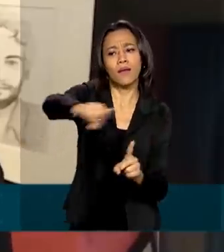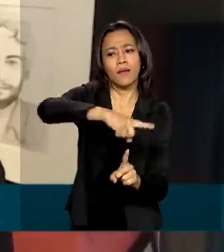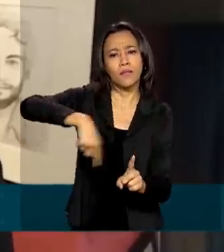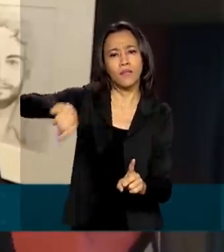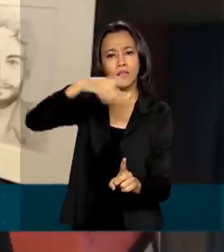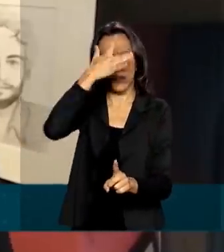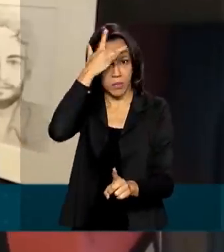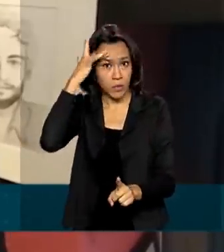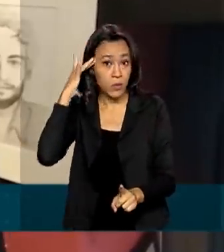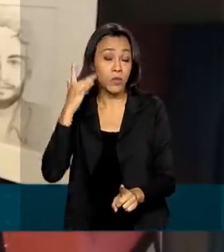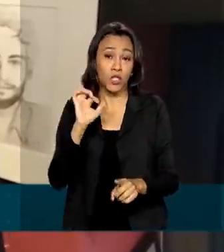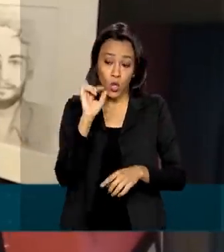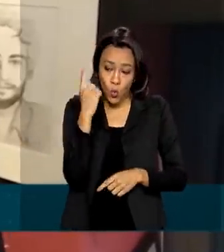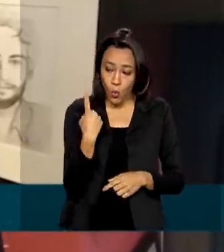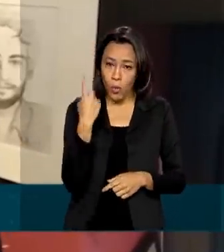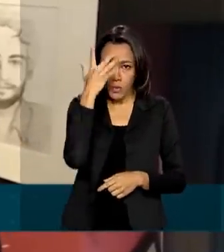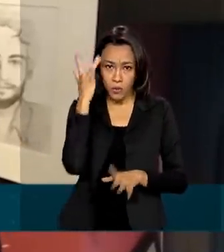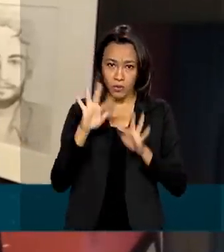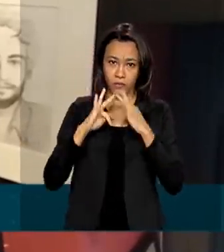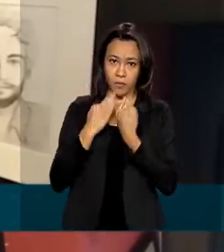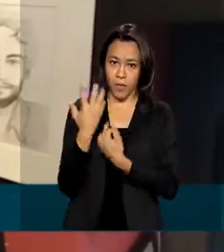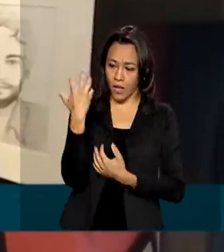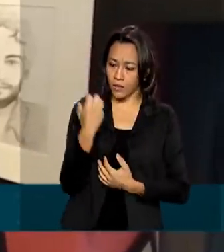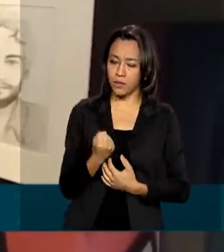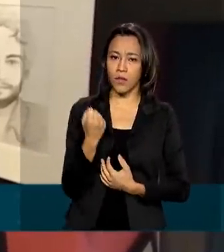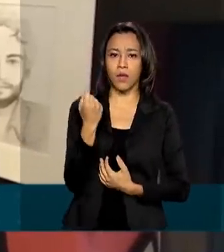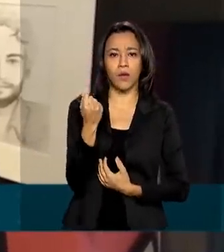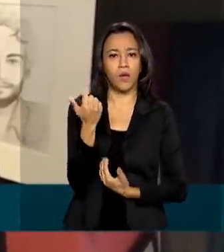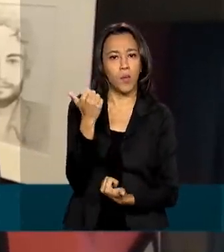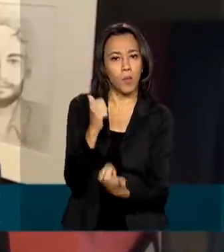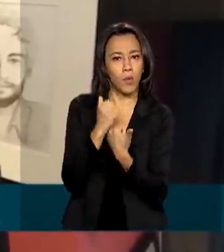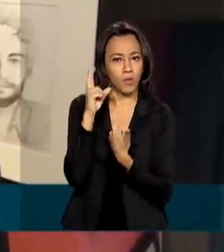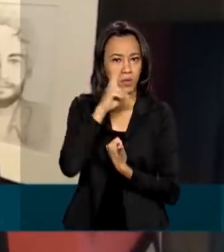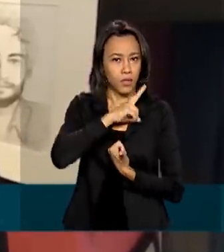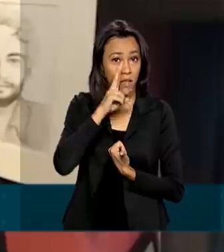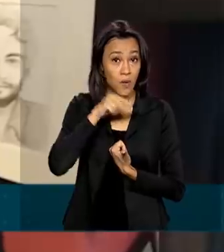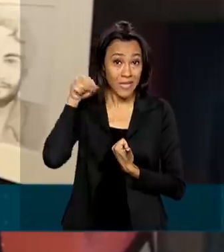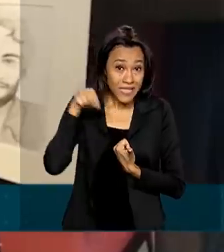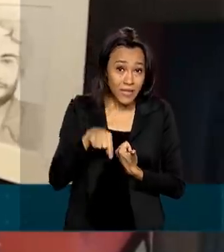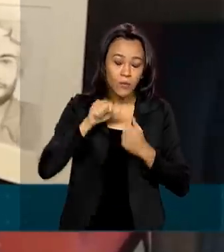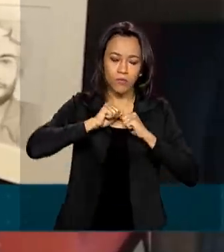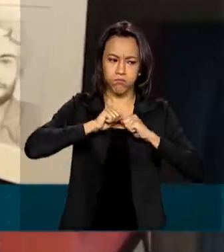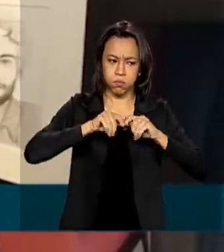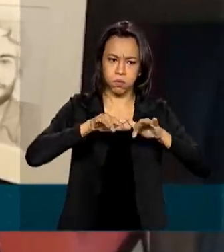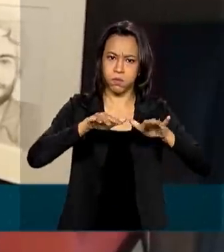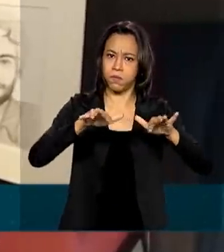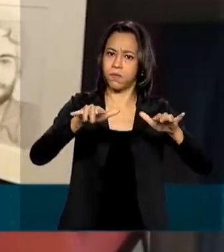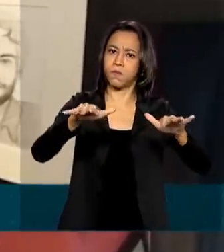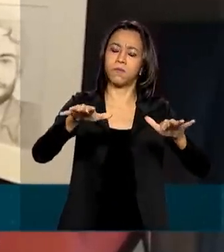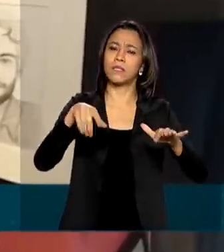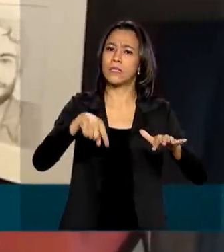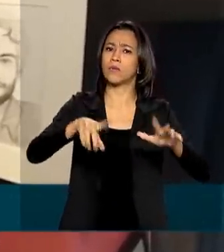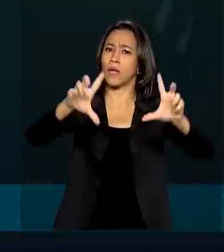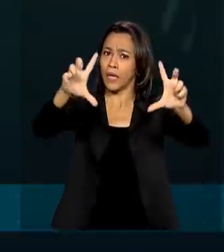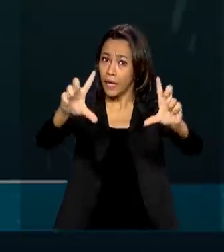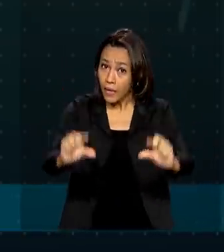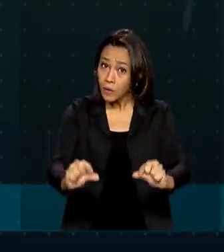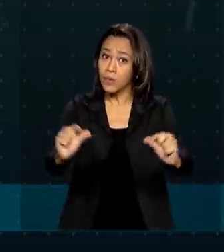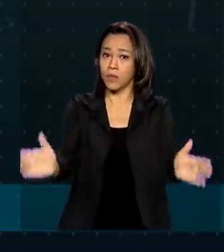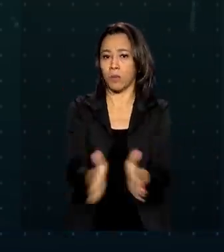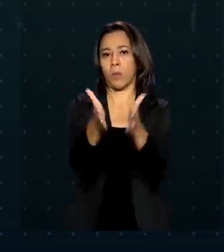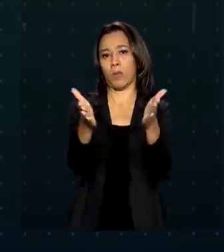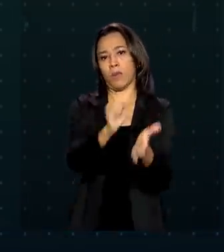menos um membro que recebe o auxílio emergencial, de modo que essa expansão teve grande potencial na redução da taxa de pobreza.